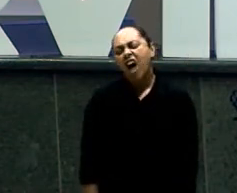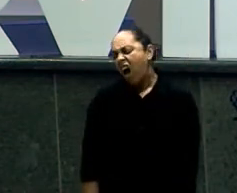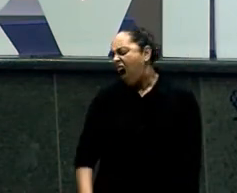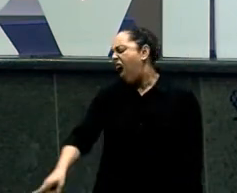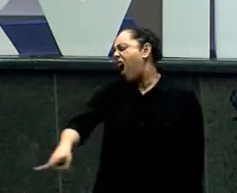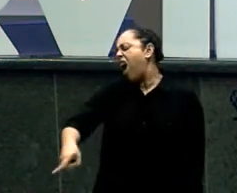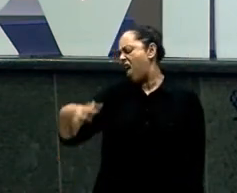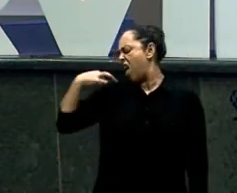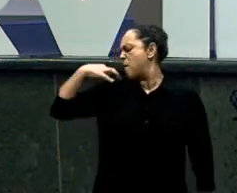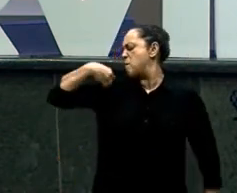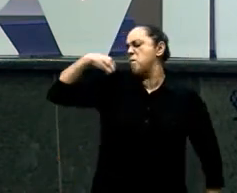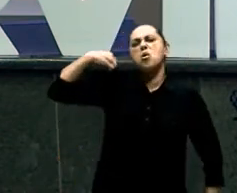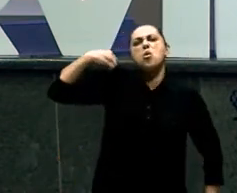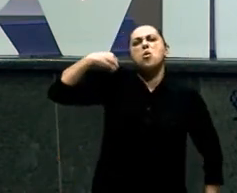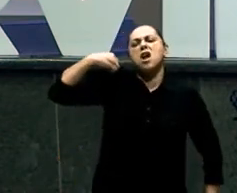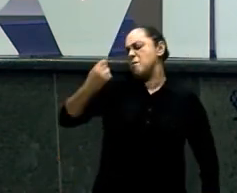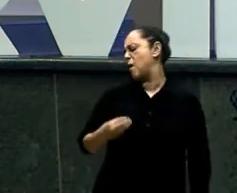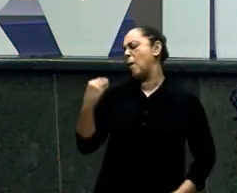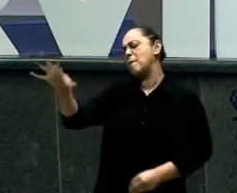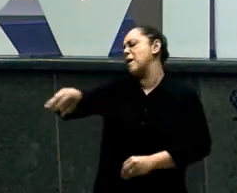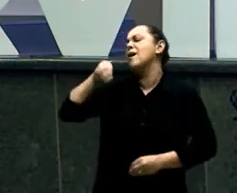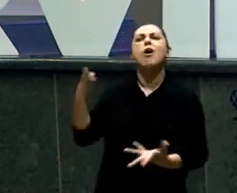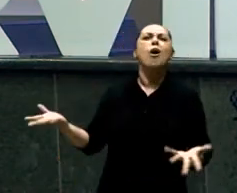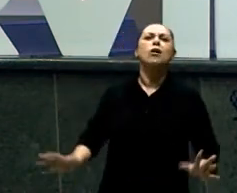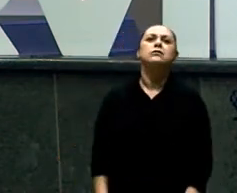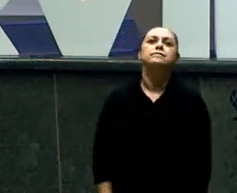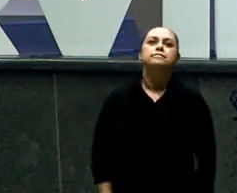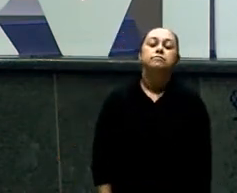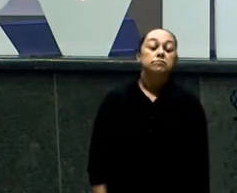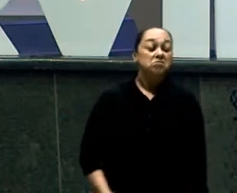Aí a mãe Filha Você pegou a blusa da sua irmã Peguei